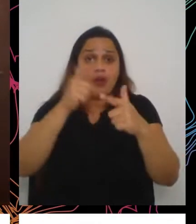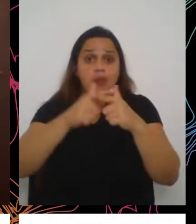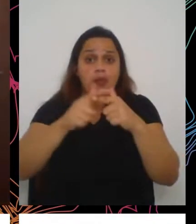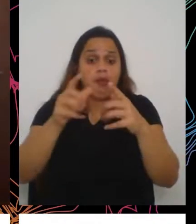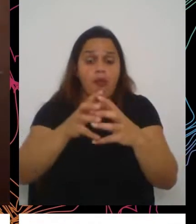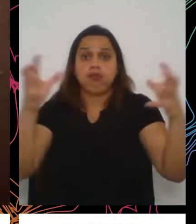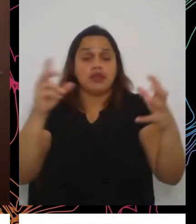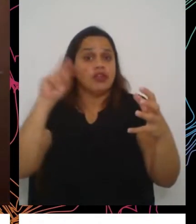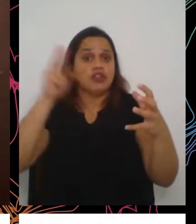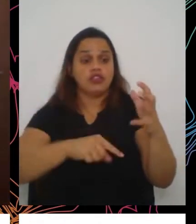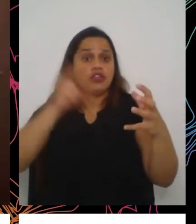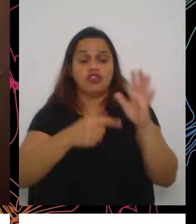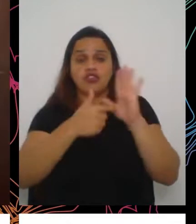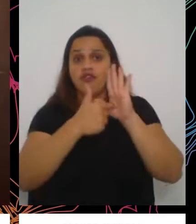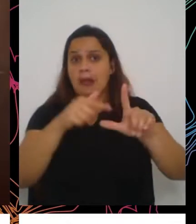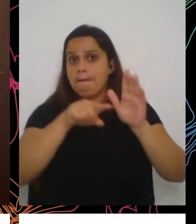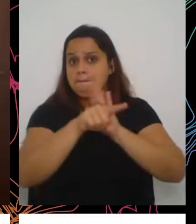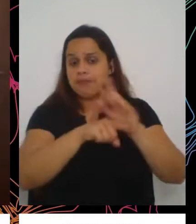apresentou para a gente,